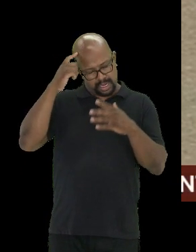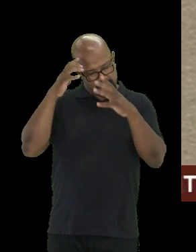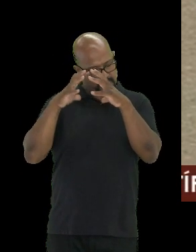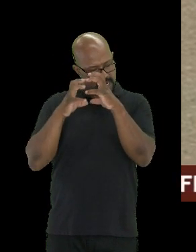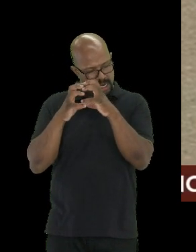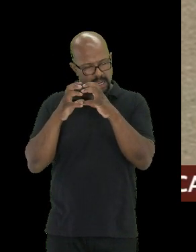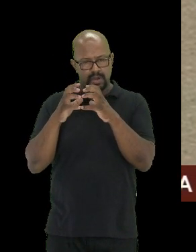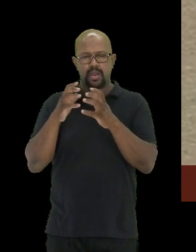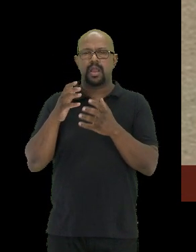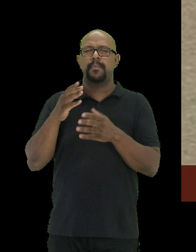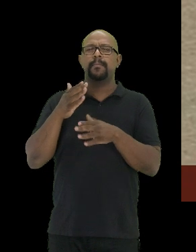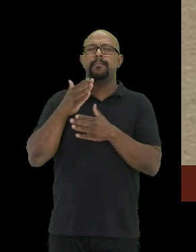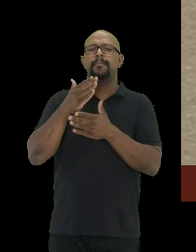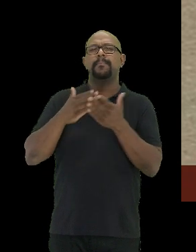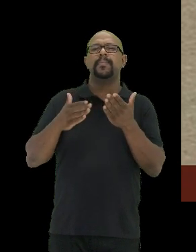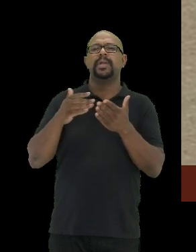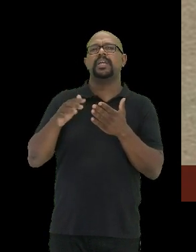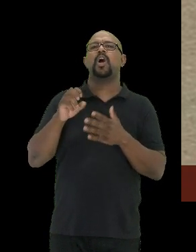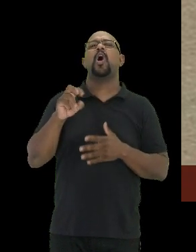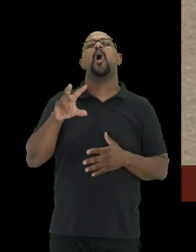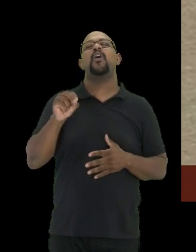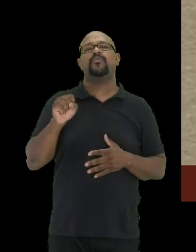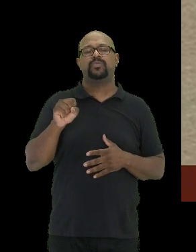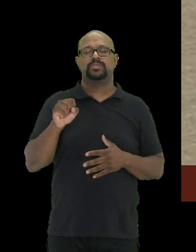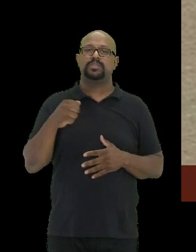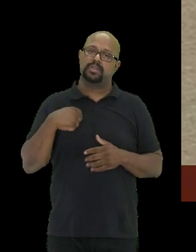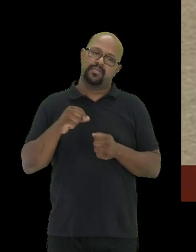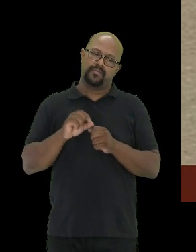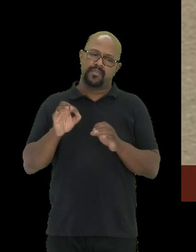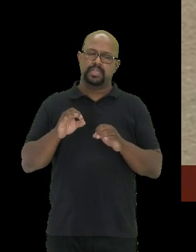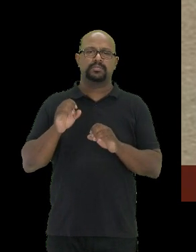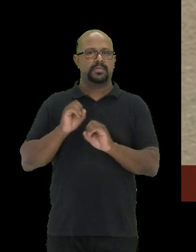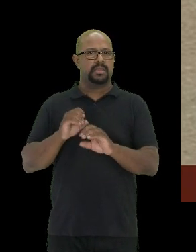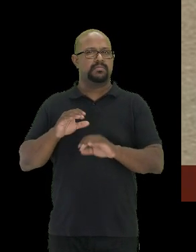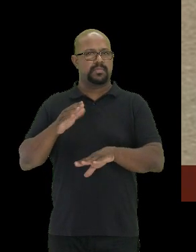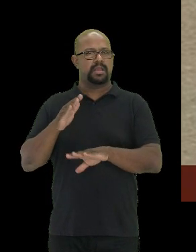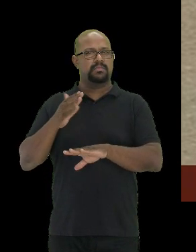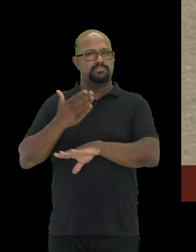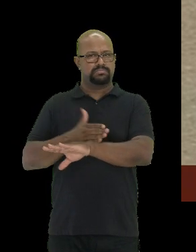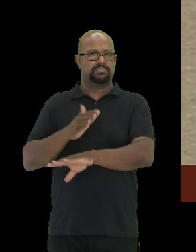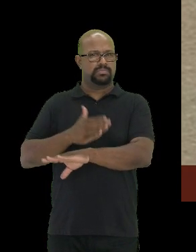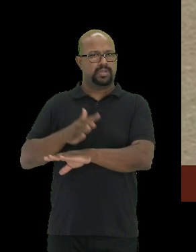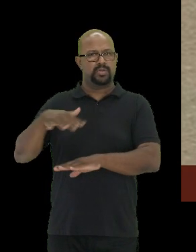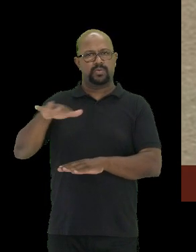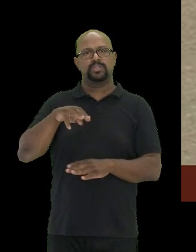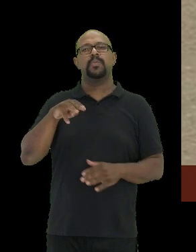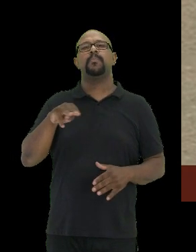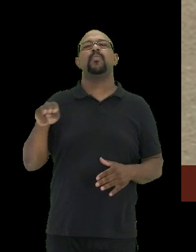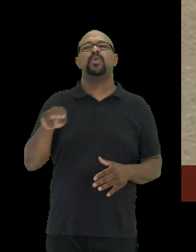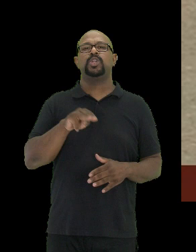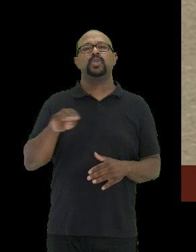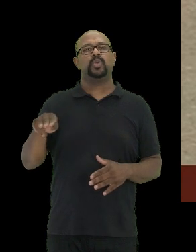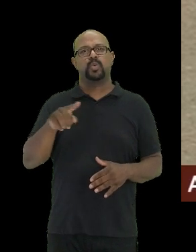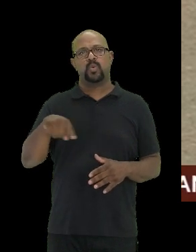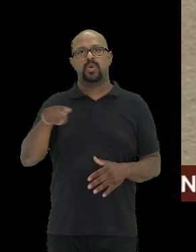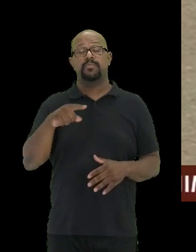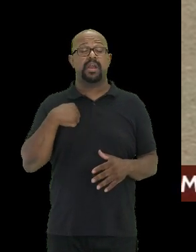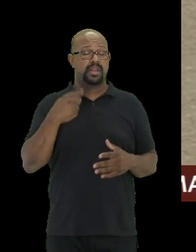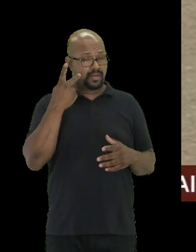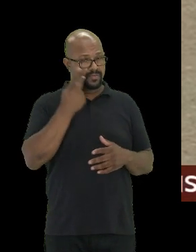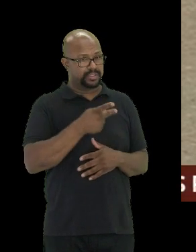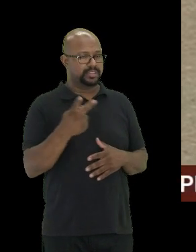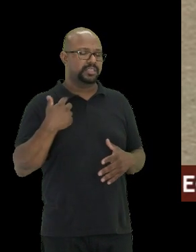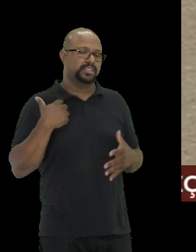pedaços de ovos, então, eu faço uma capacitação com esses monitores, de maneira que o visitante aqui,